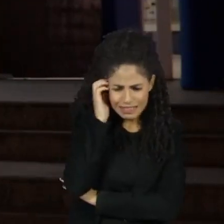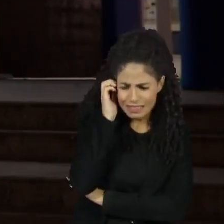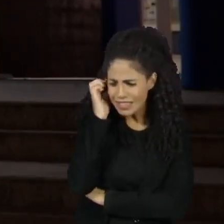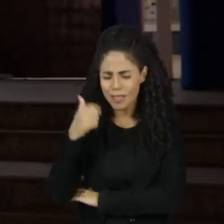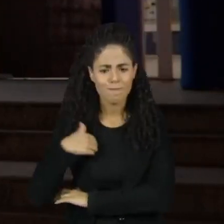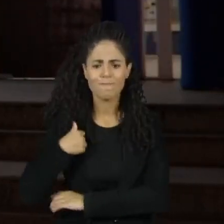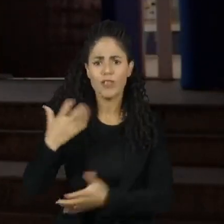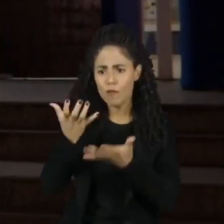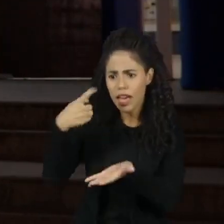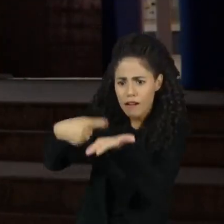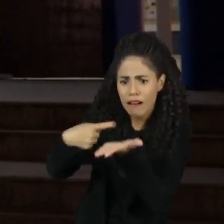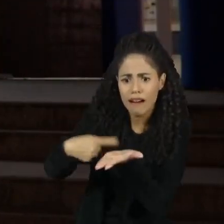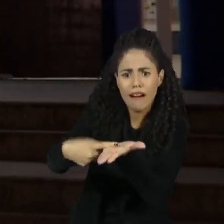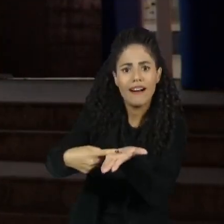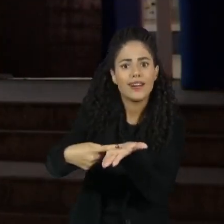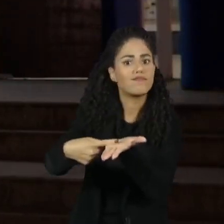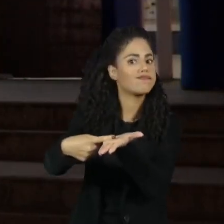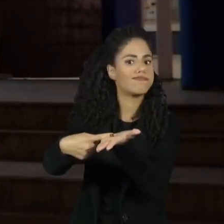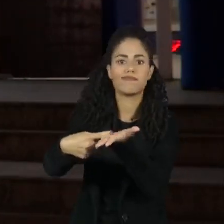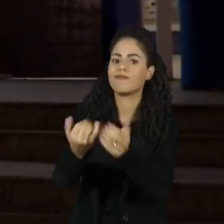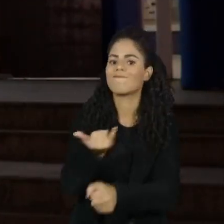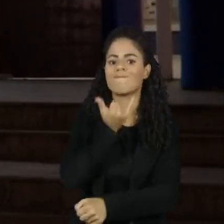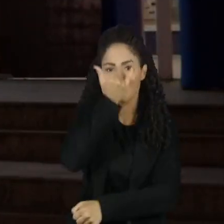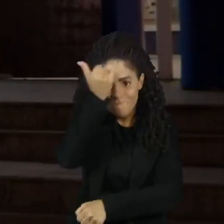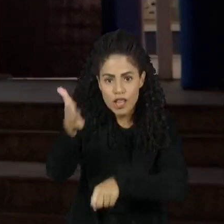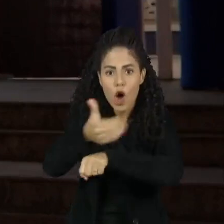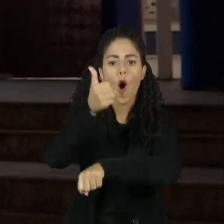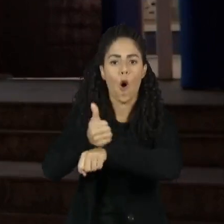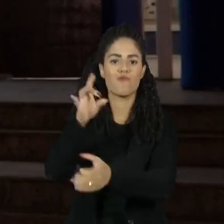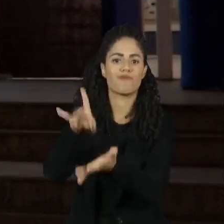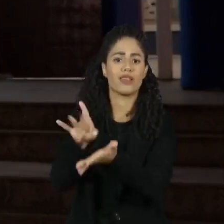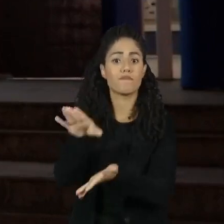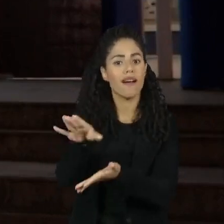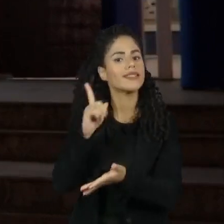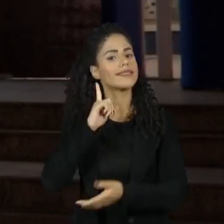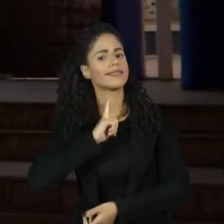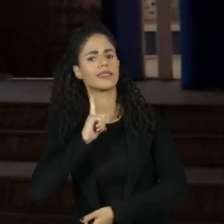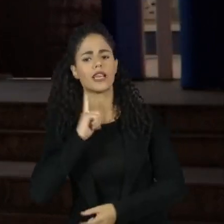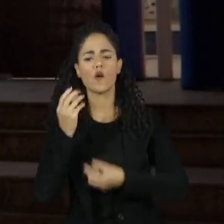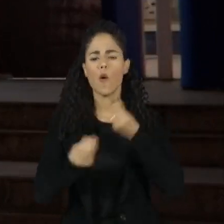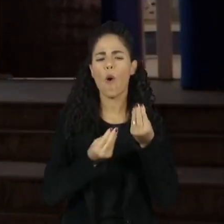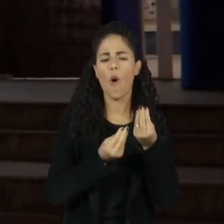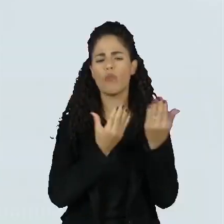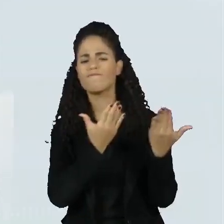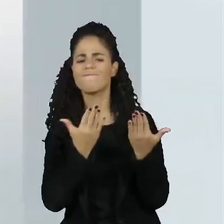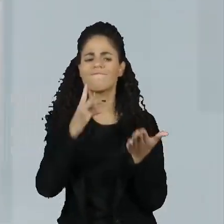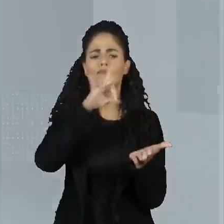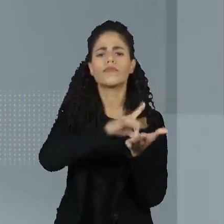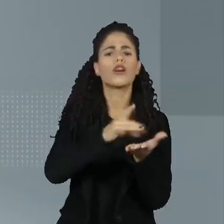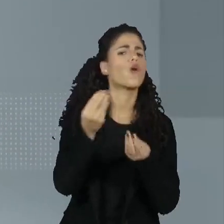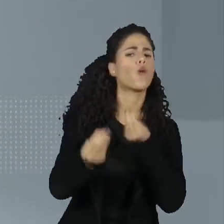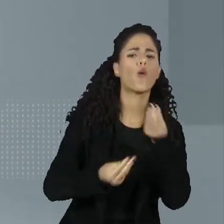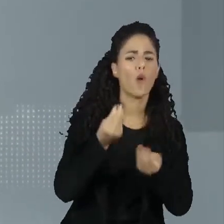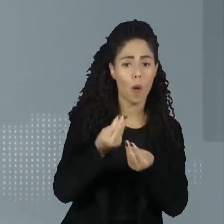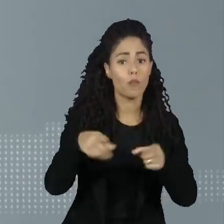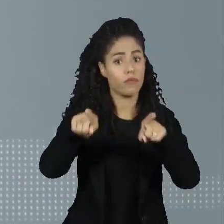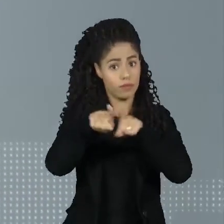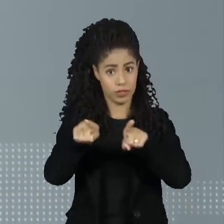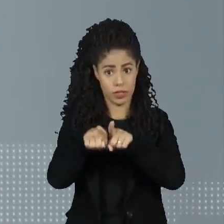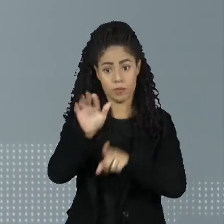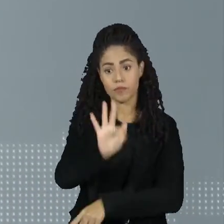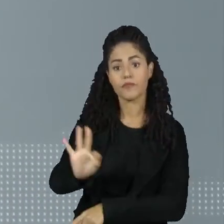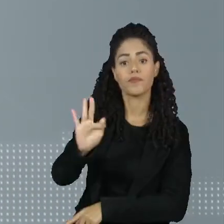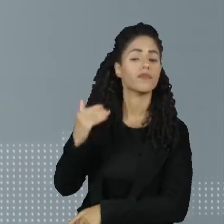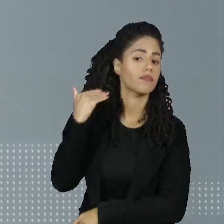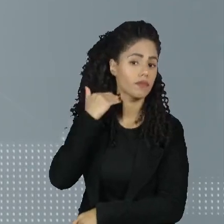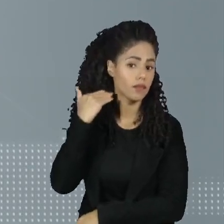apertado, prometendo o fim das dívidas. Mas existem alguns truques para não cair nesses golpes. A Federação Brasileira